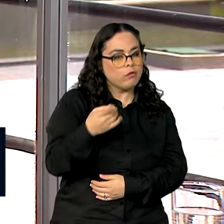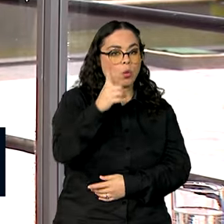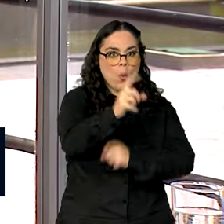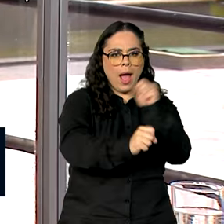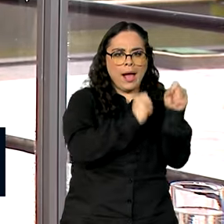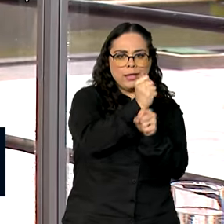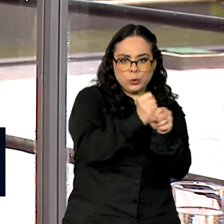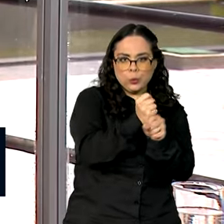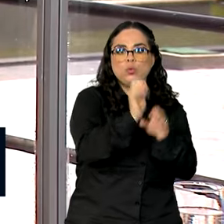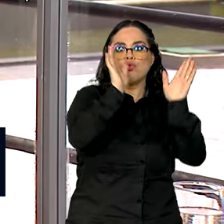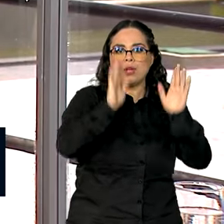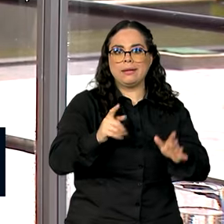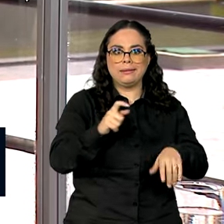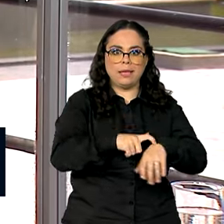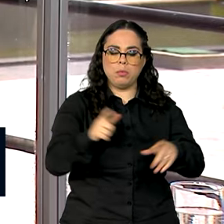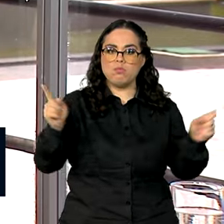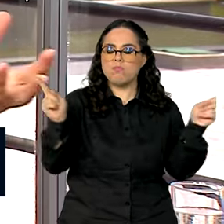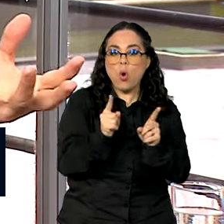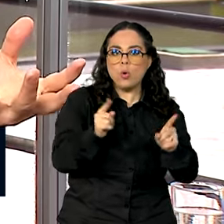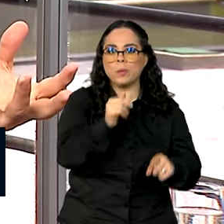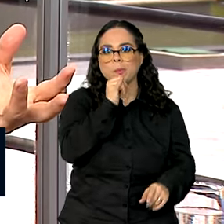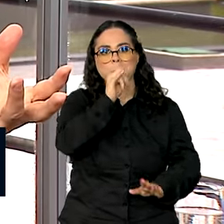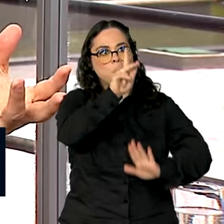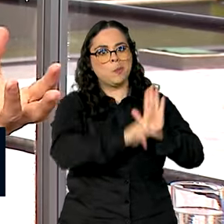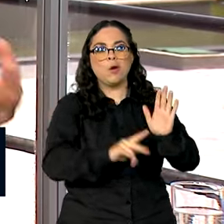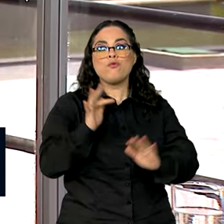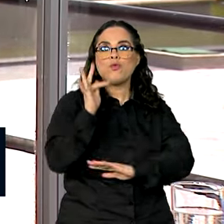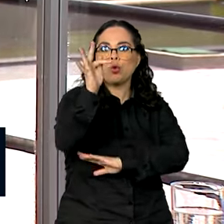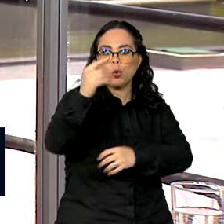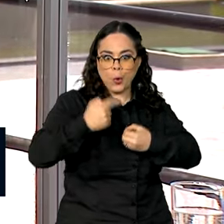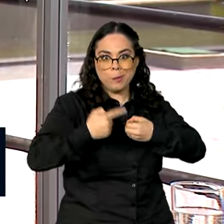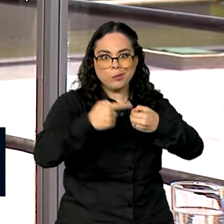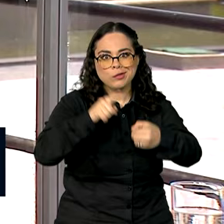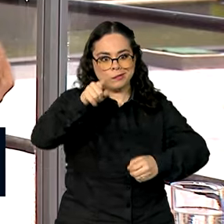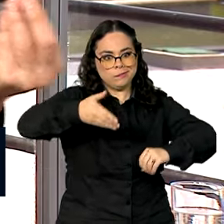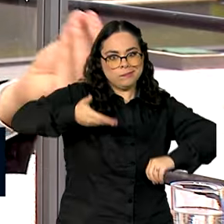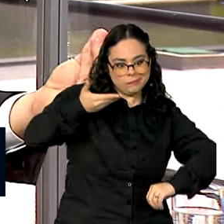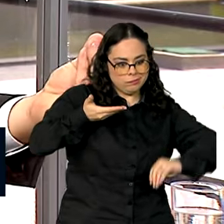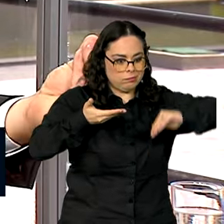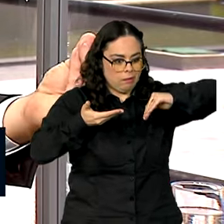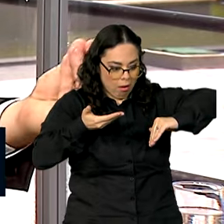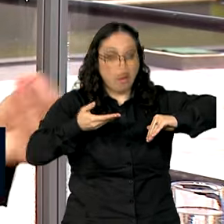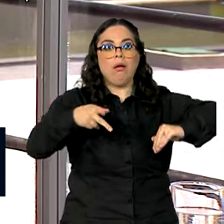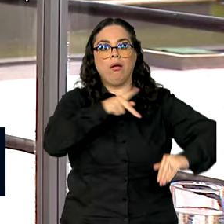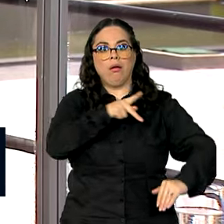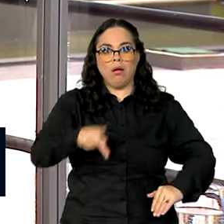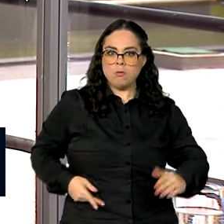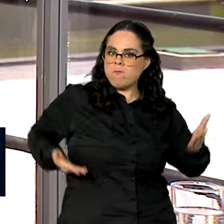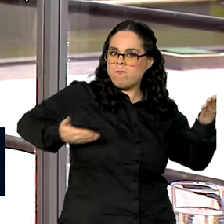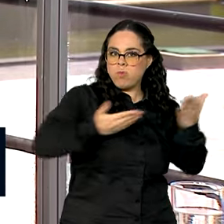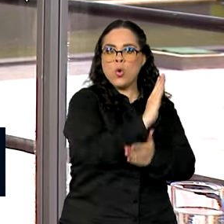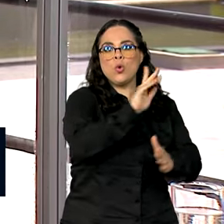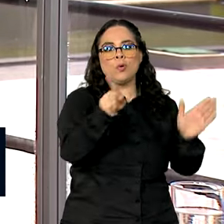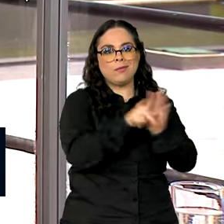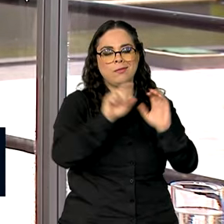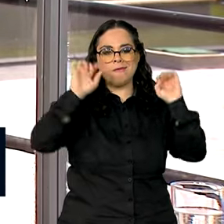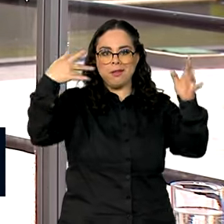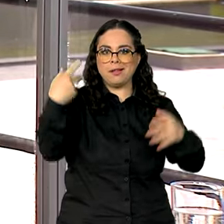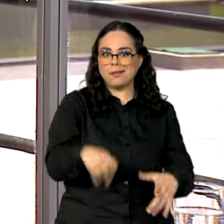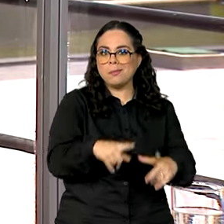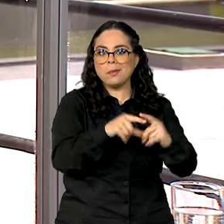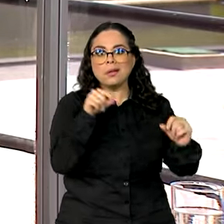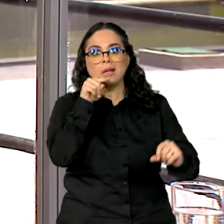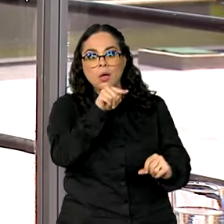ano, tempo recorde, o projeto combustível de futuro na Câmara e no Senado, e o presidente sancionou numa bela festa em Brasília,